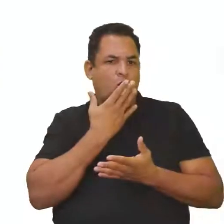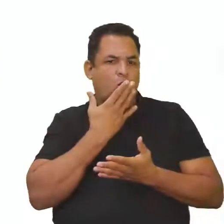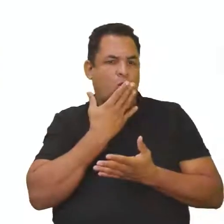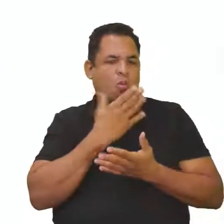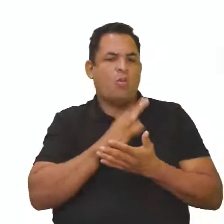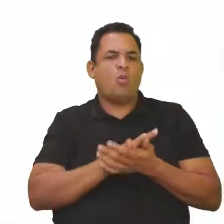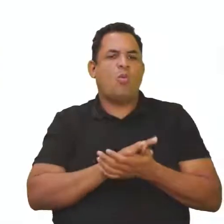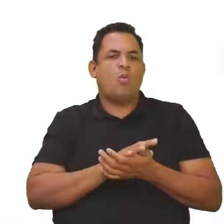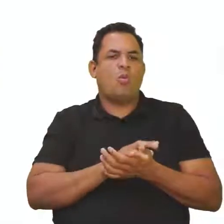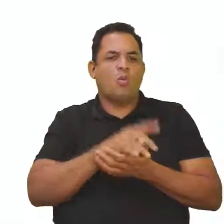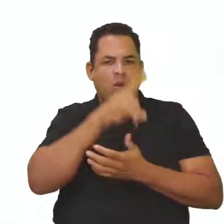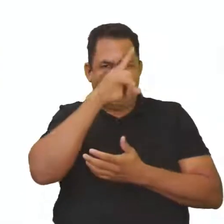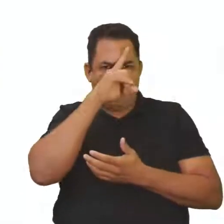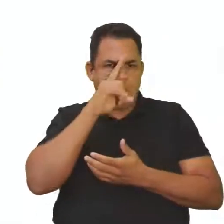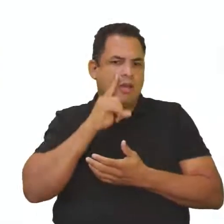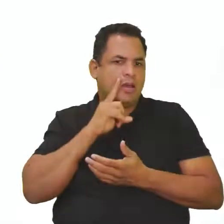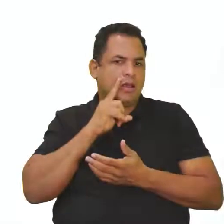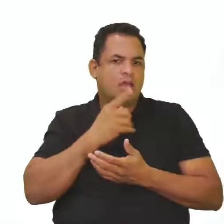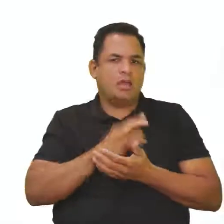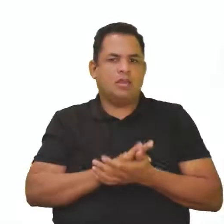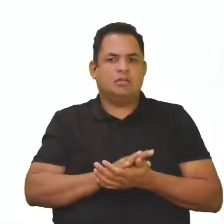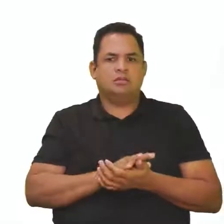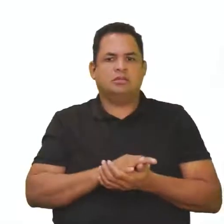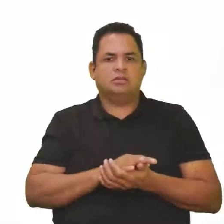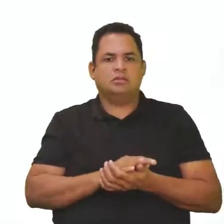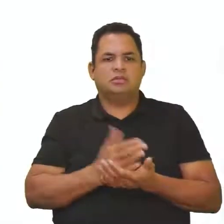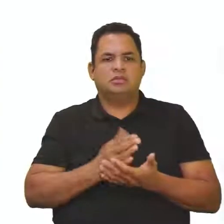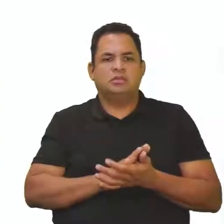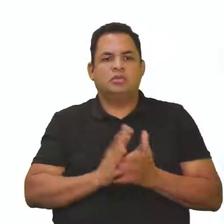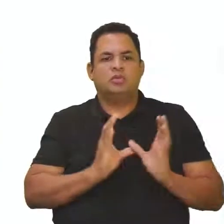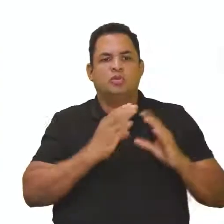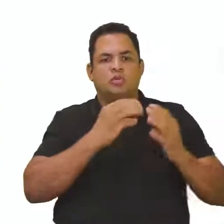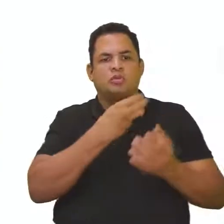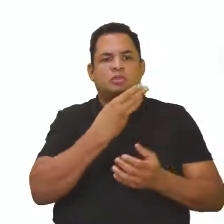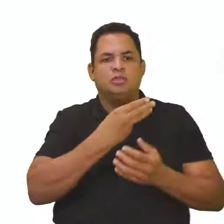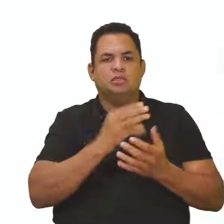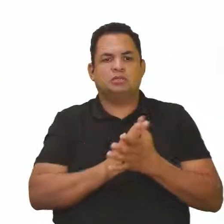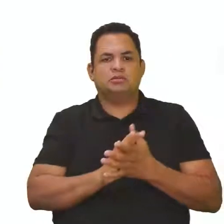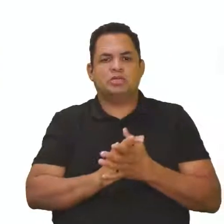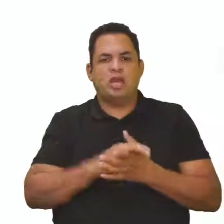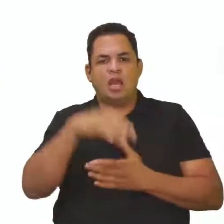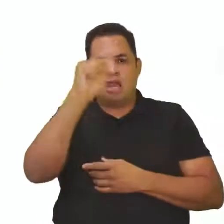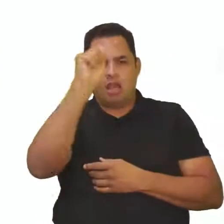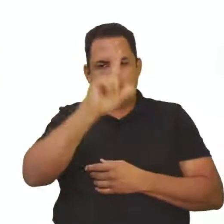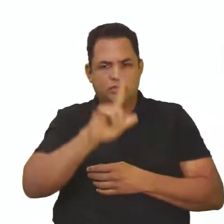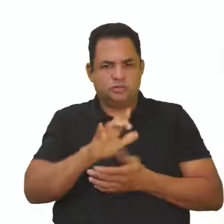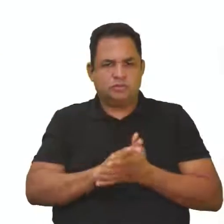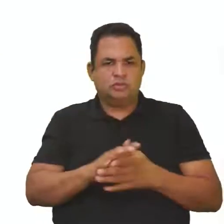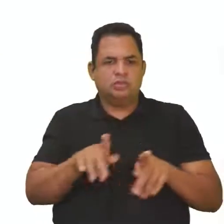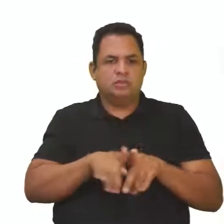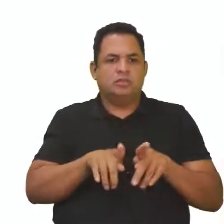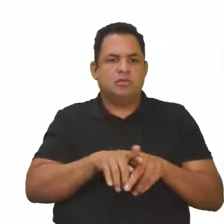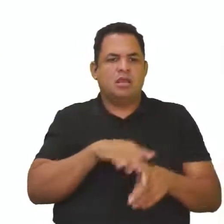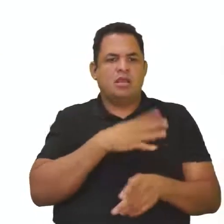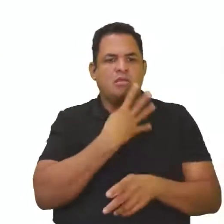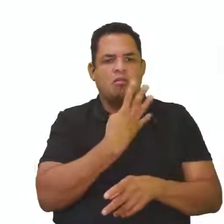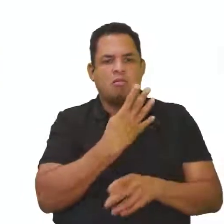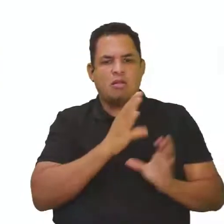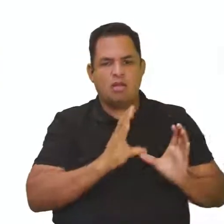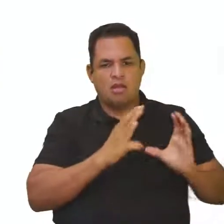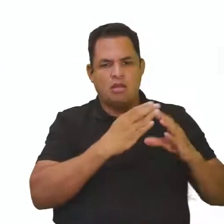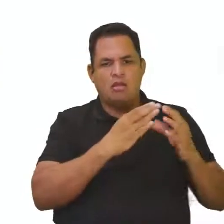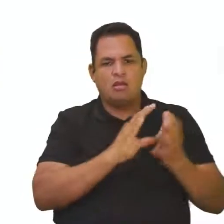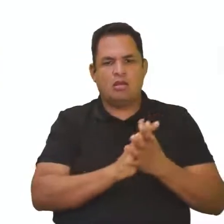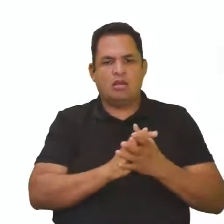A classe 3, que a faixa é azul. E nós temos a classe 4, que a faixa é